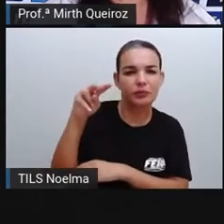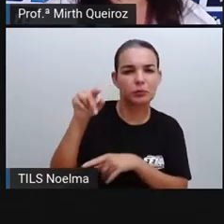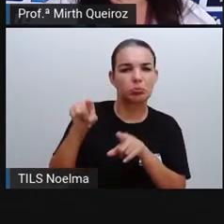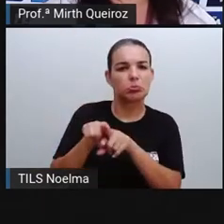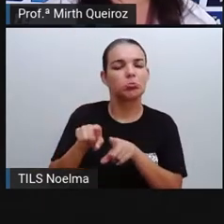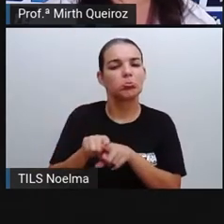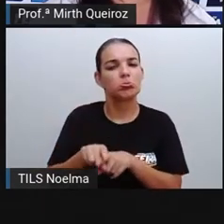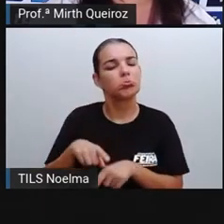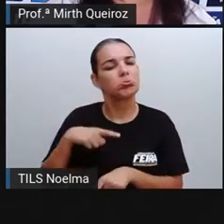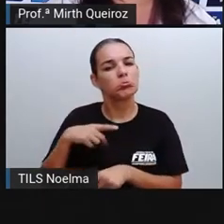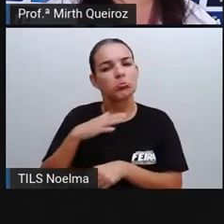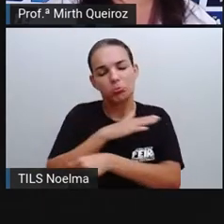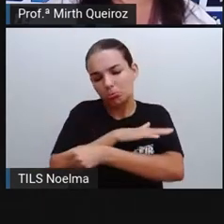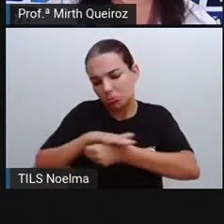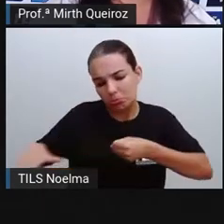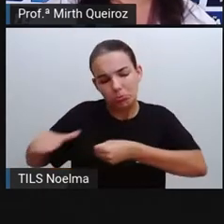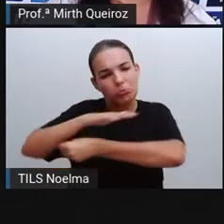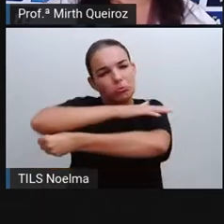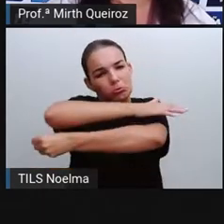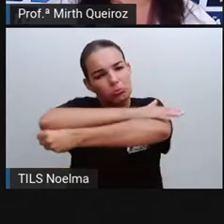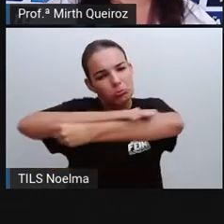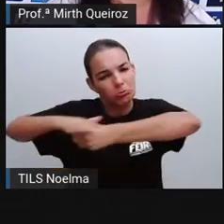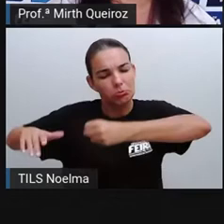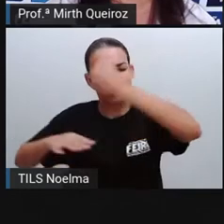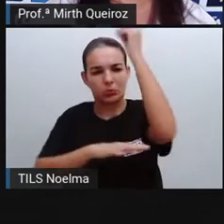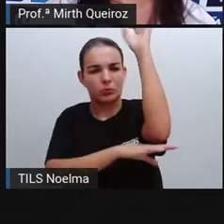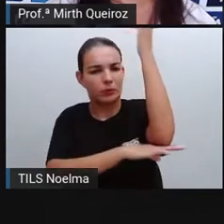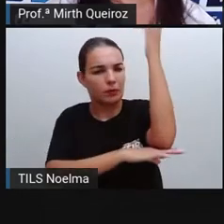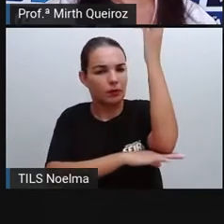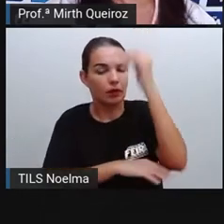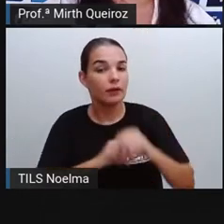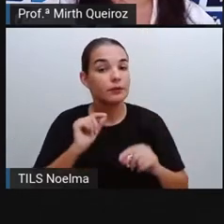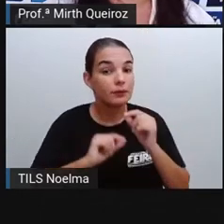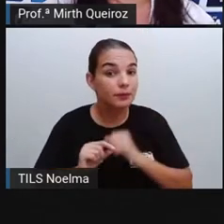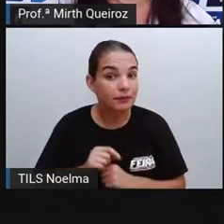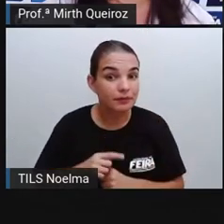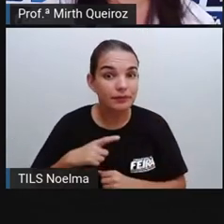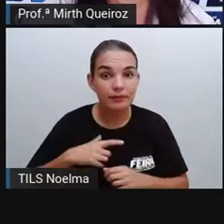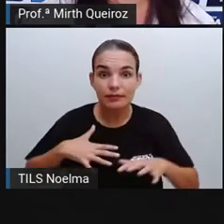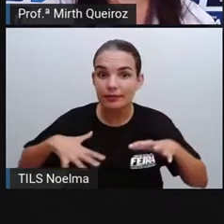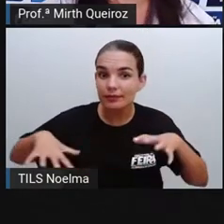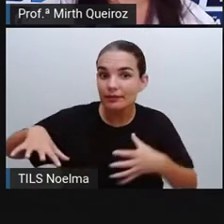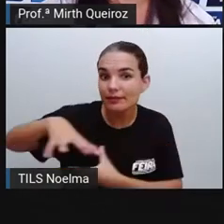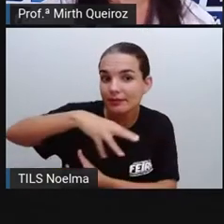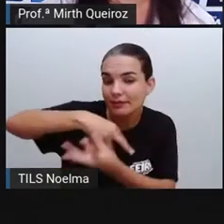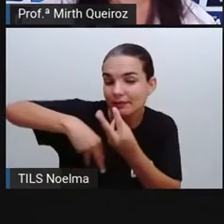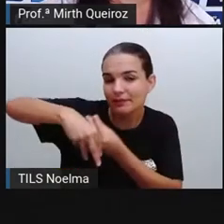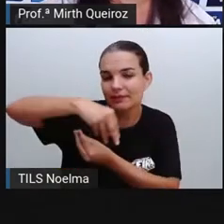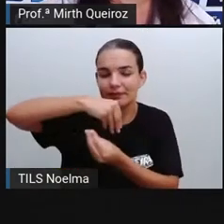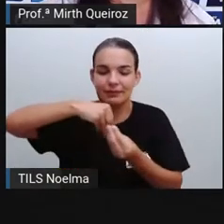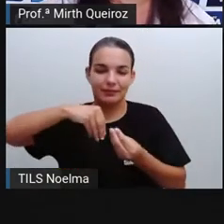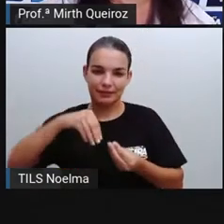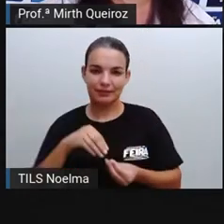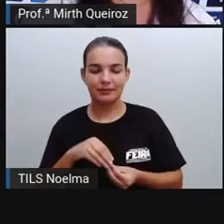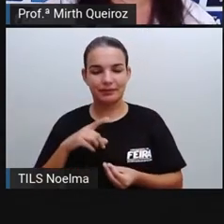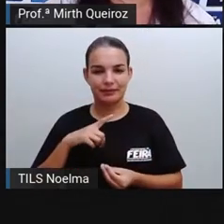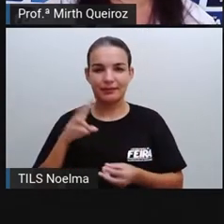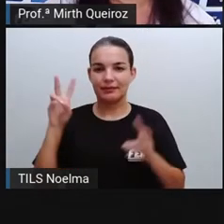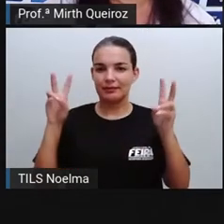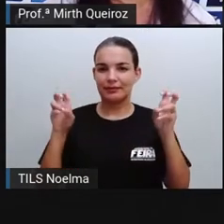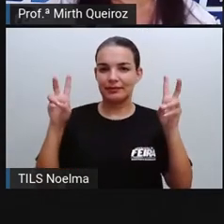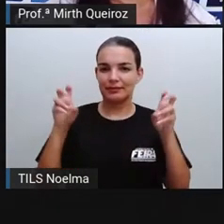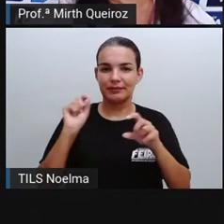A madeira cortada, o que significa tudo isso? Isso tem tudo a ver com o que a gente vai estudar hoje. Hoje nós vamos falar